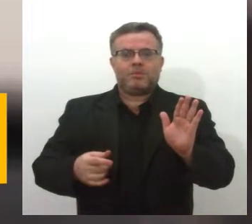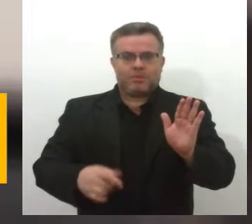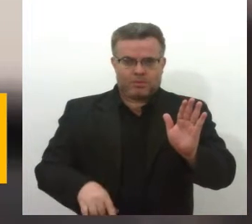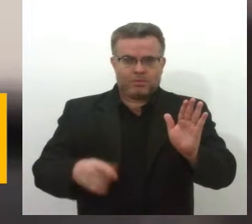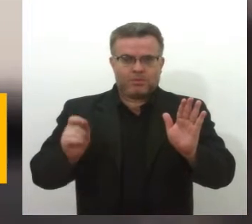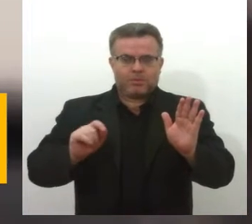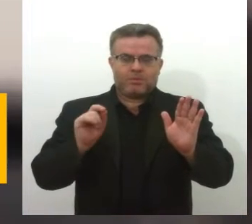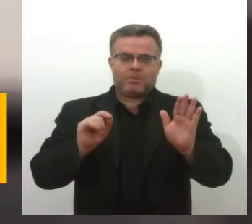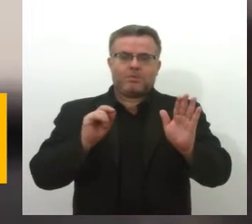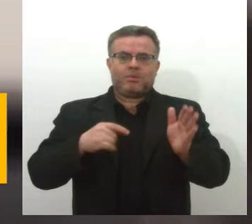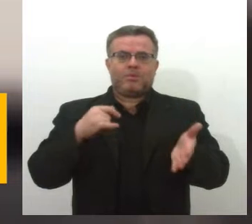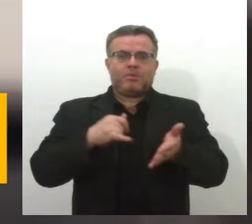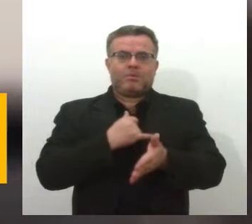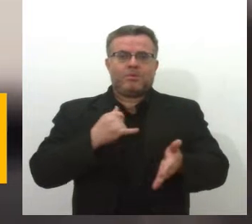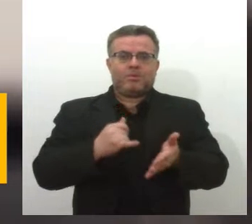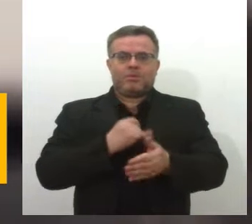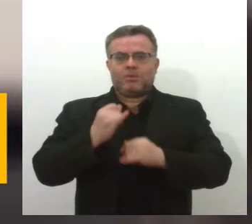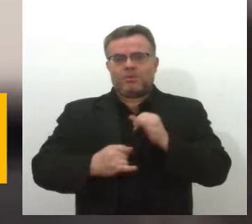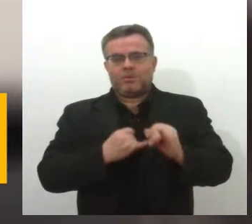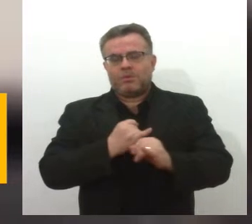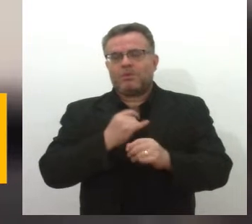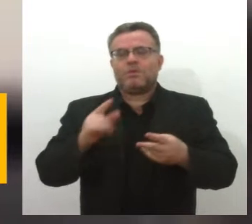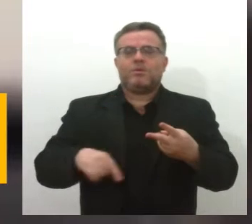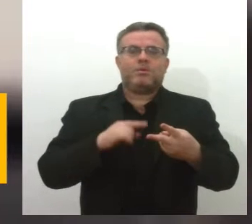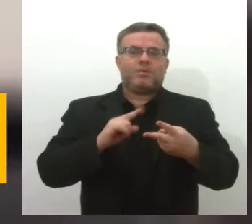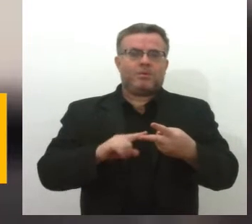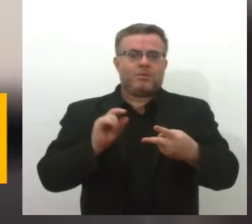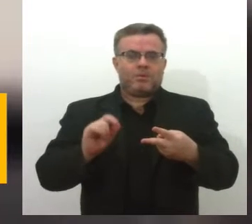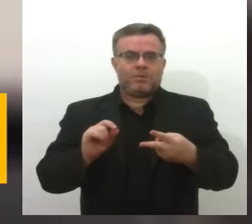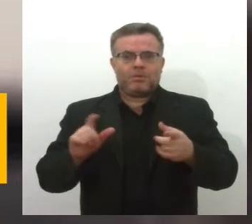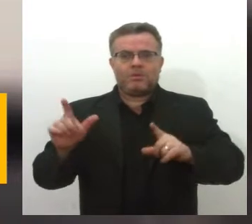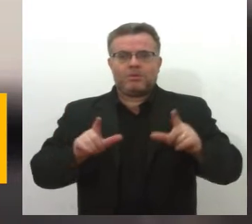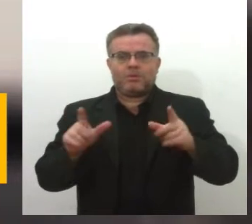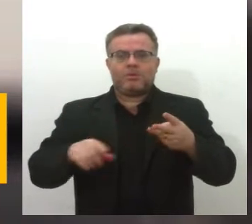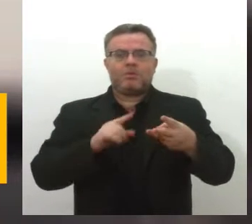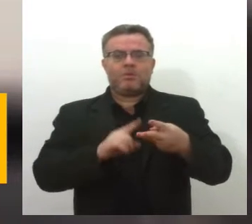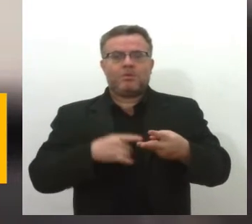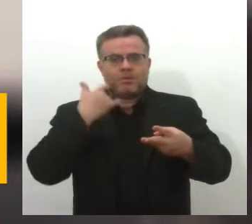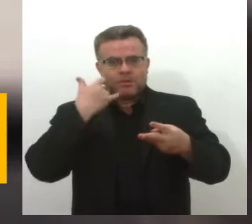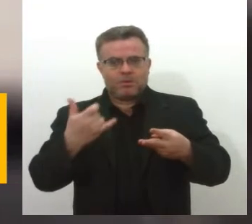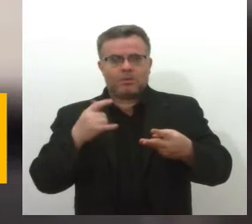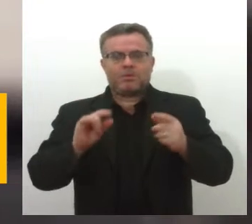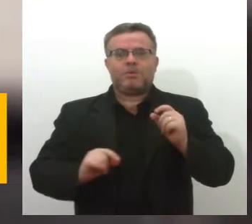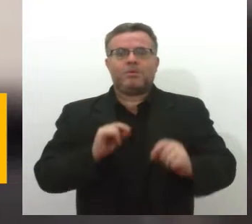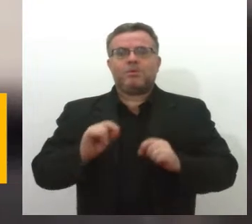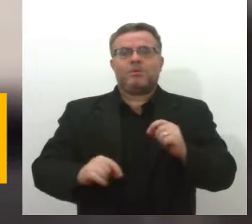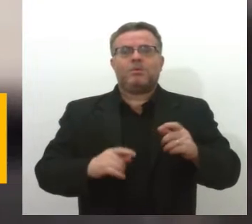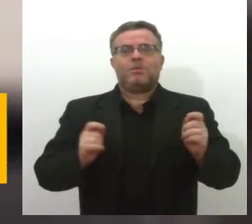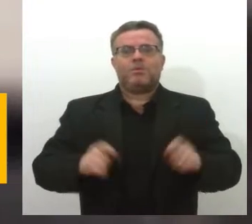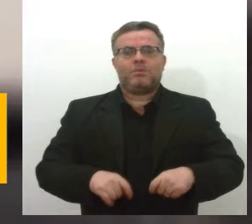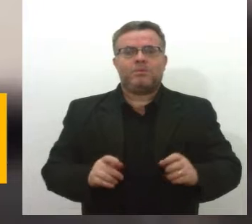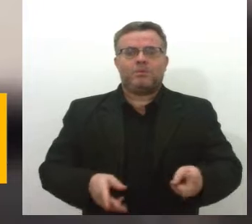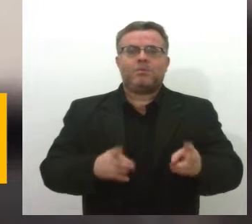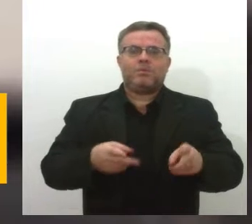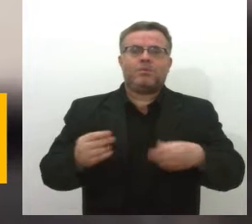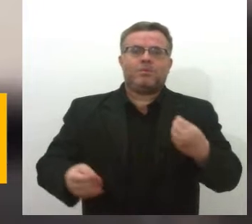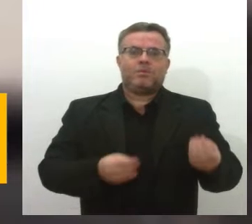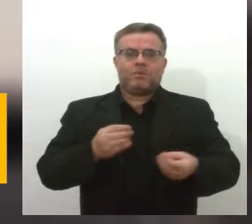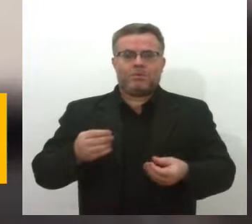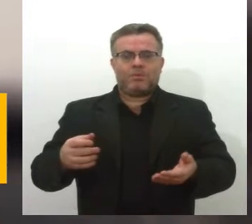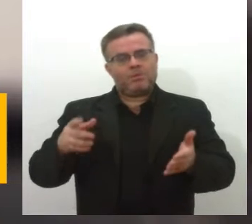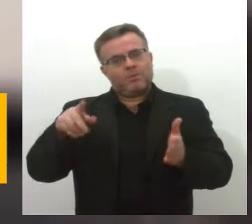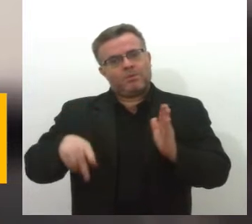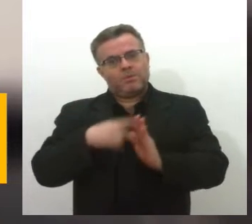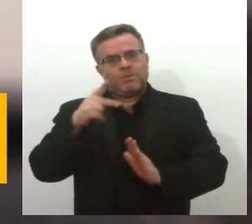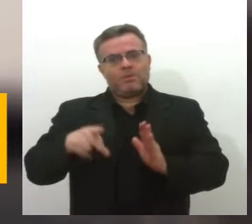quem ela contratou serviço de internet, serviço de TV ou de telefonia, né? E ali ela pegar o protocolo